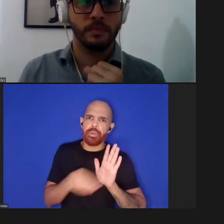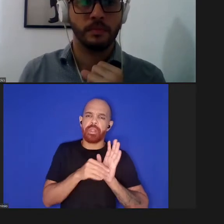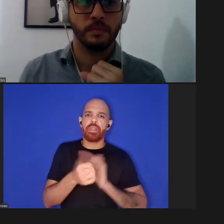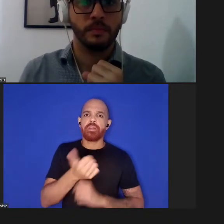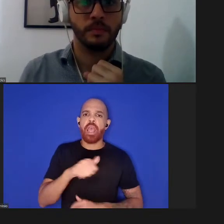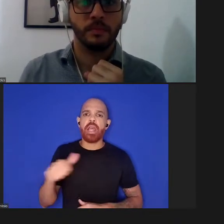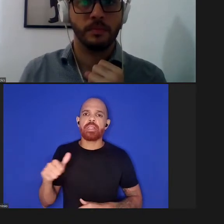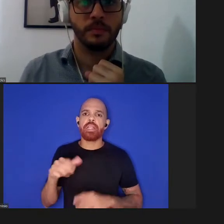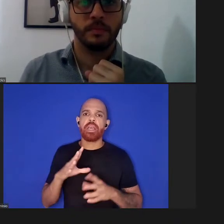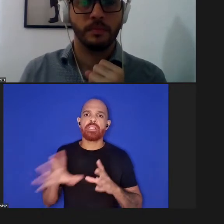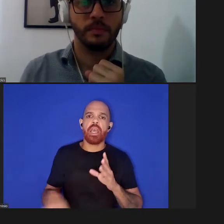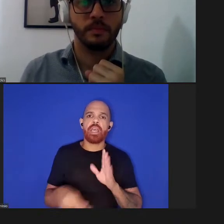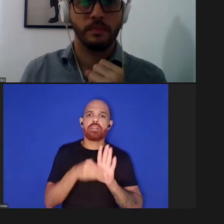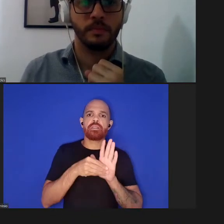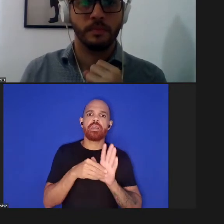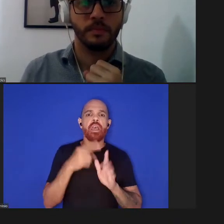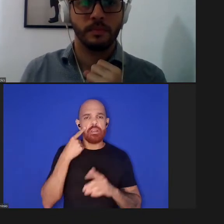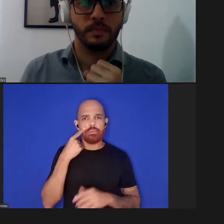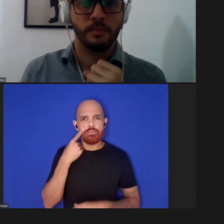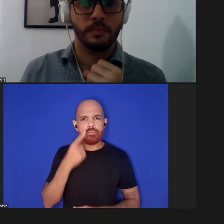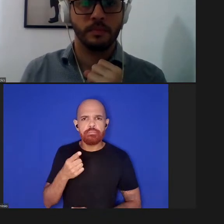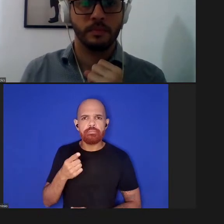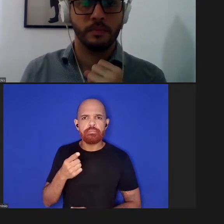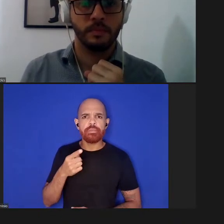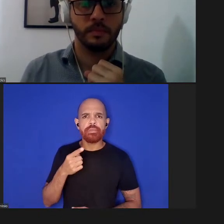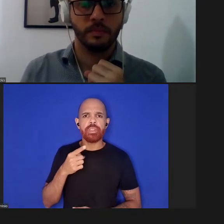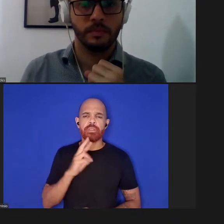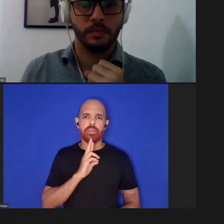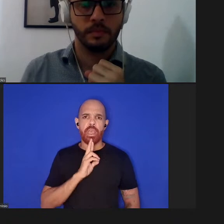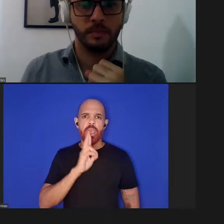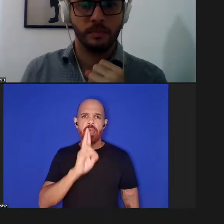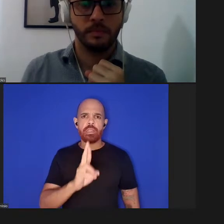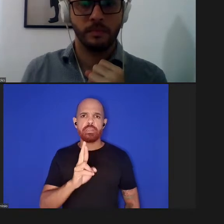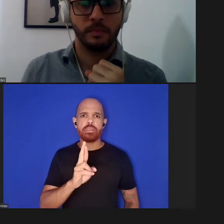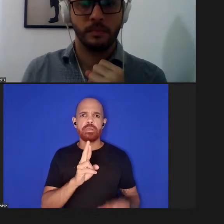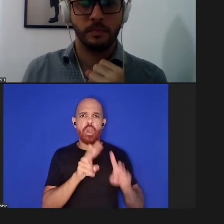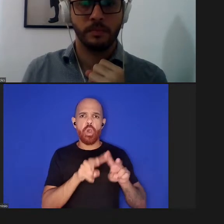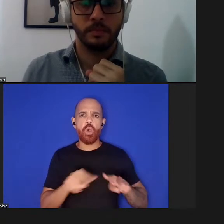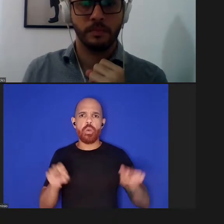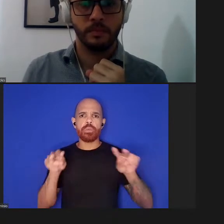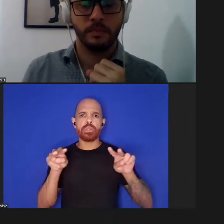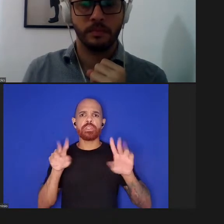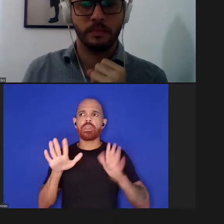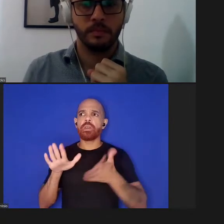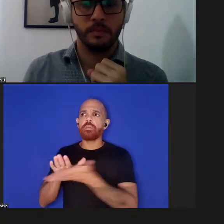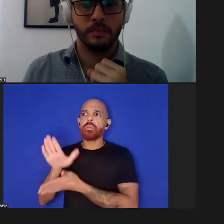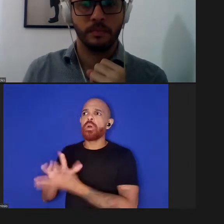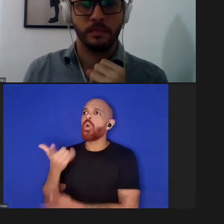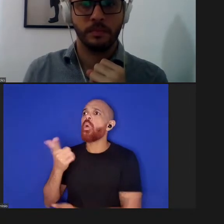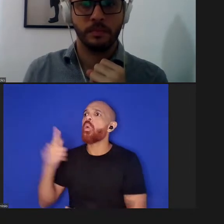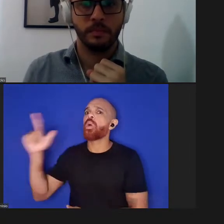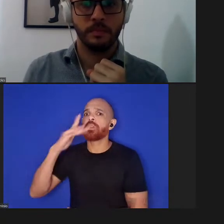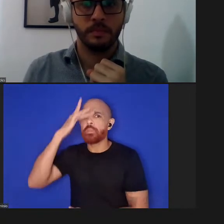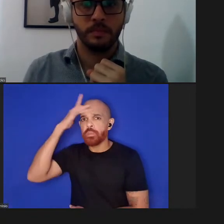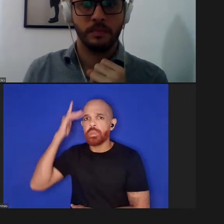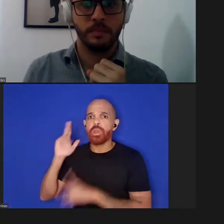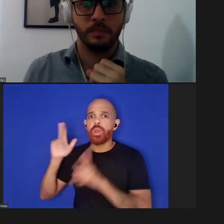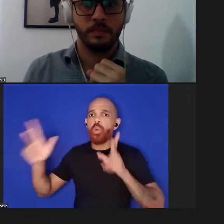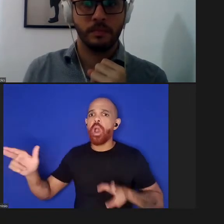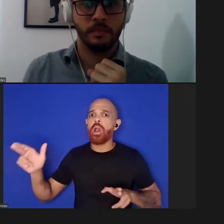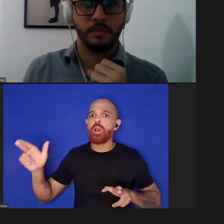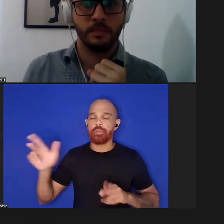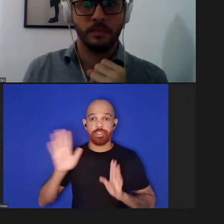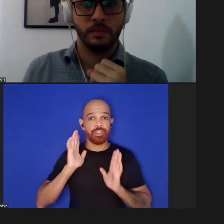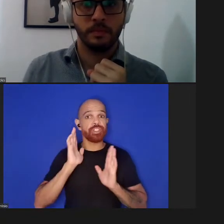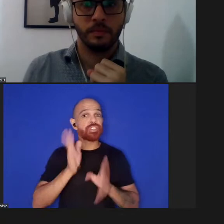você vai se deparar com o fato de que os seus resultados observações já estão sendo publicados por outra pessoa e isso já aconteceu tantas